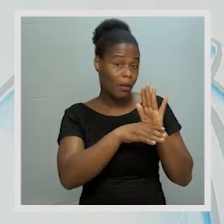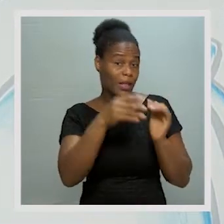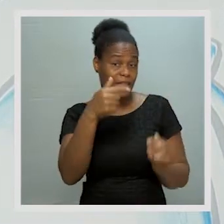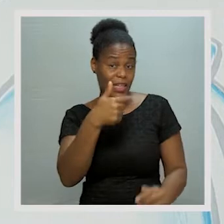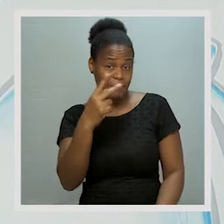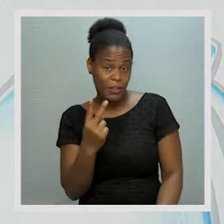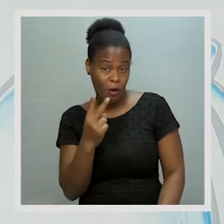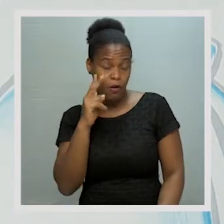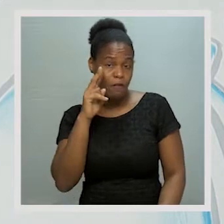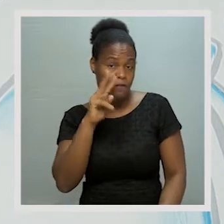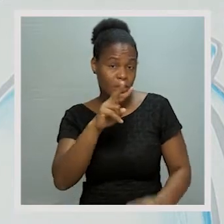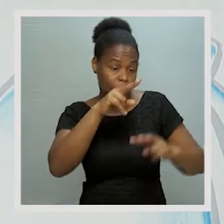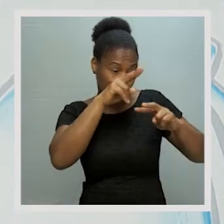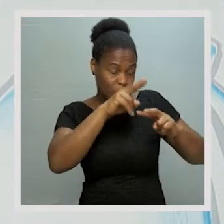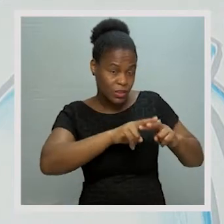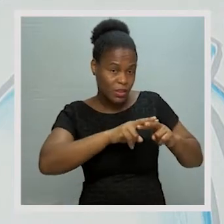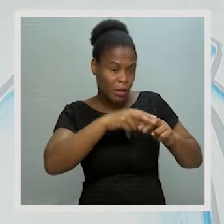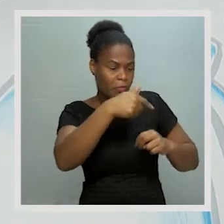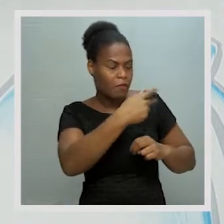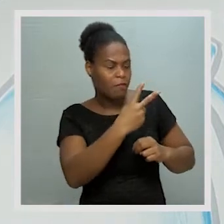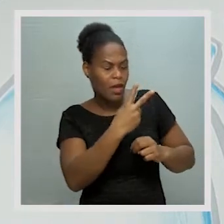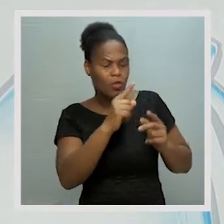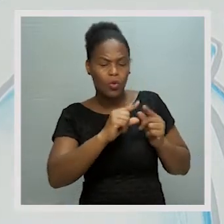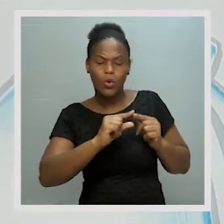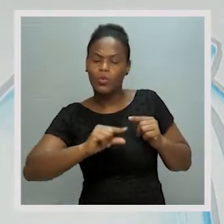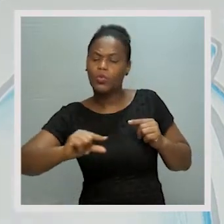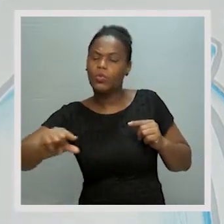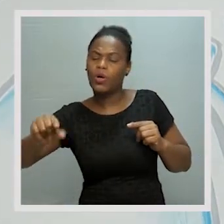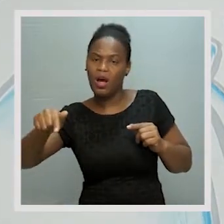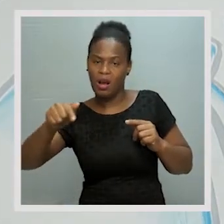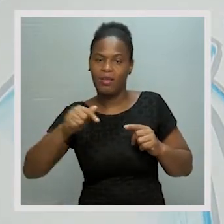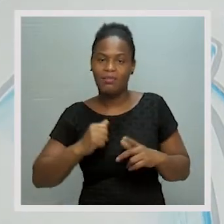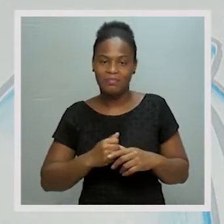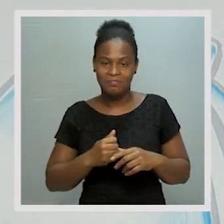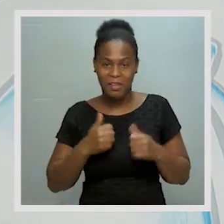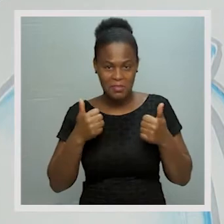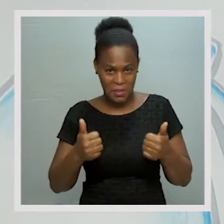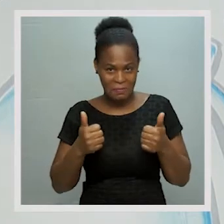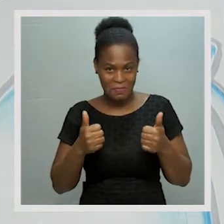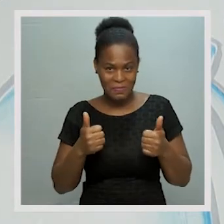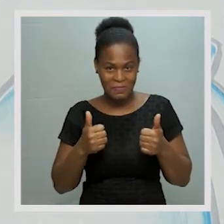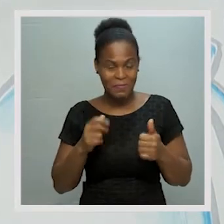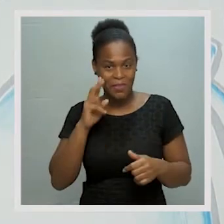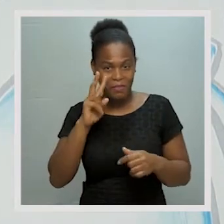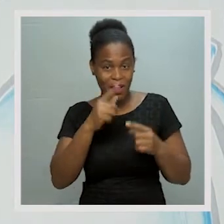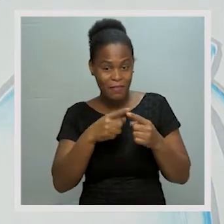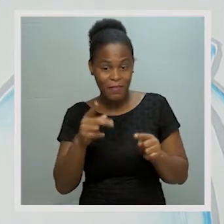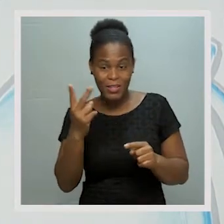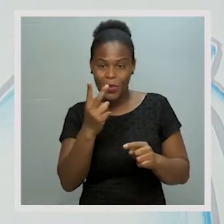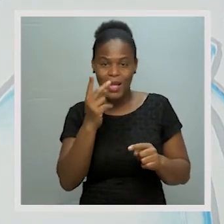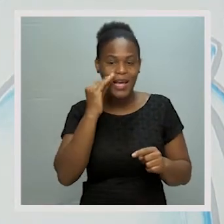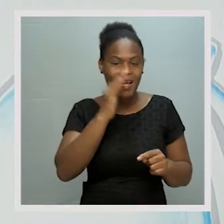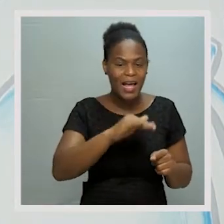programas televisivos, a uma distância recomendada. Isso, sim. Estão a ver a diferença entre